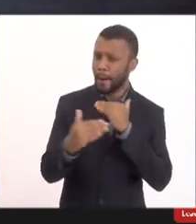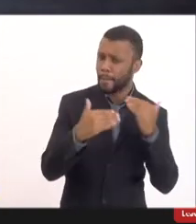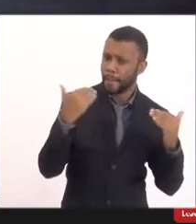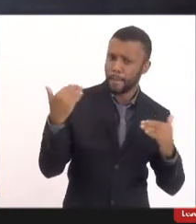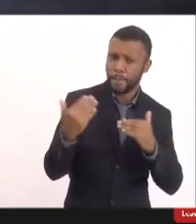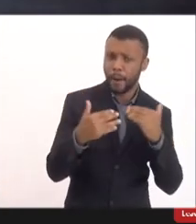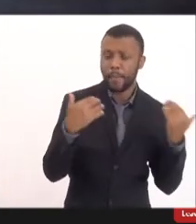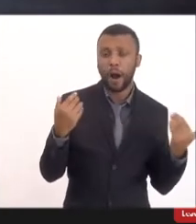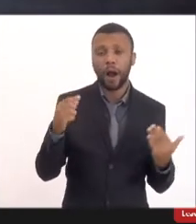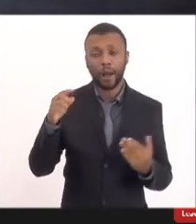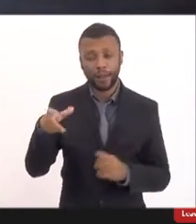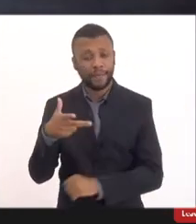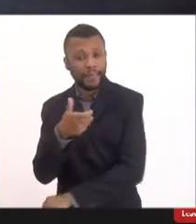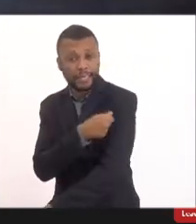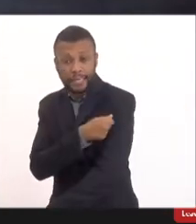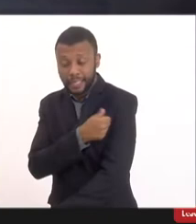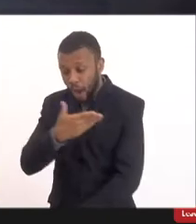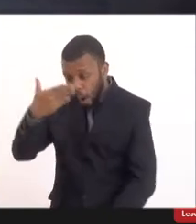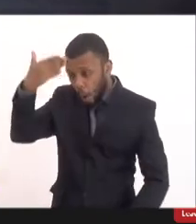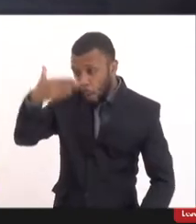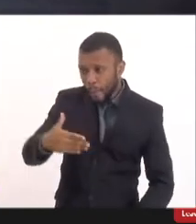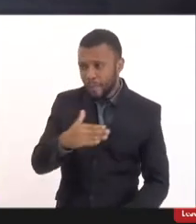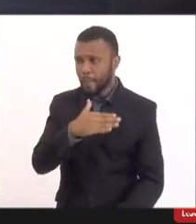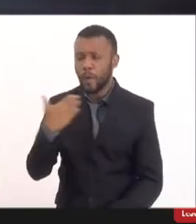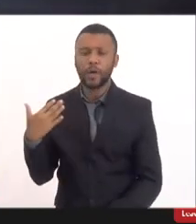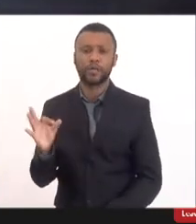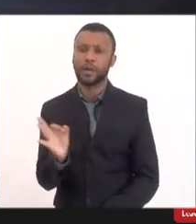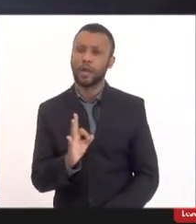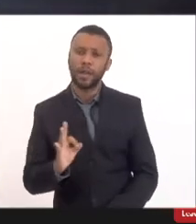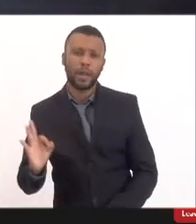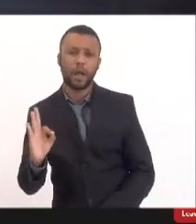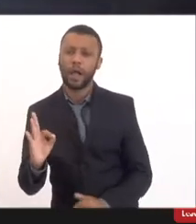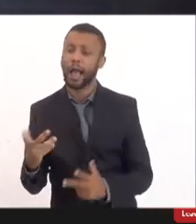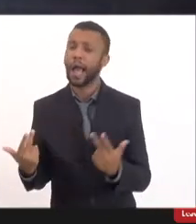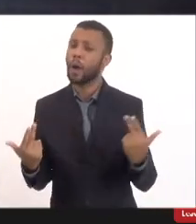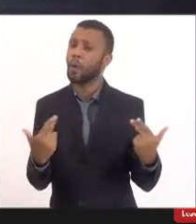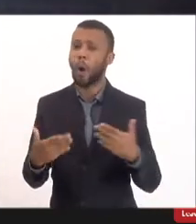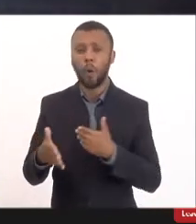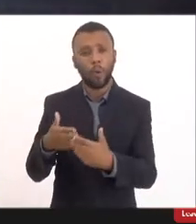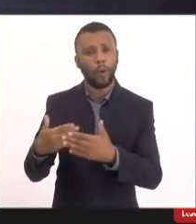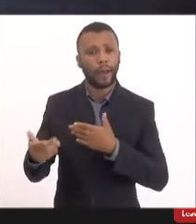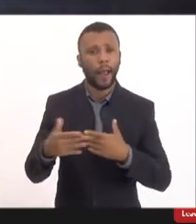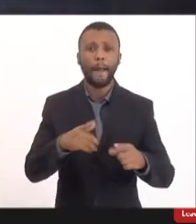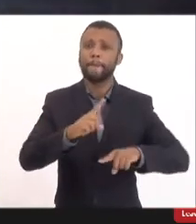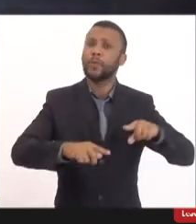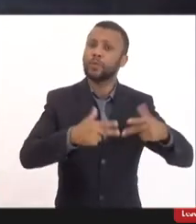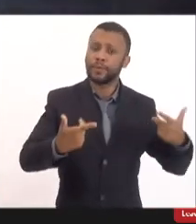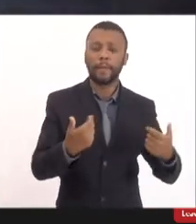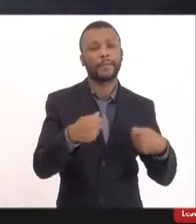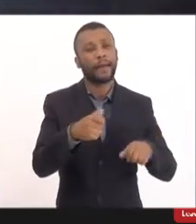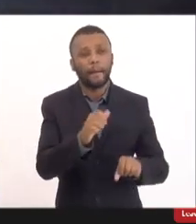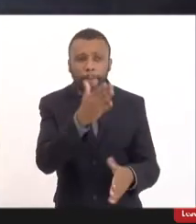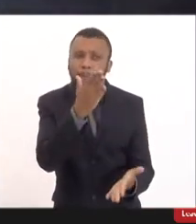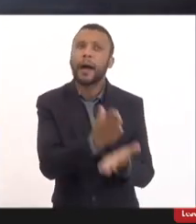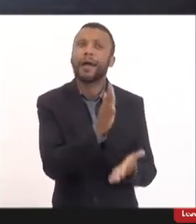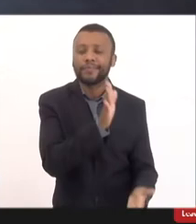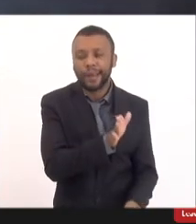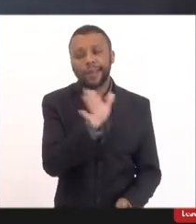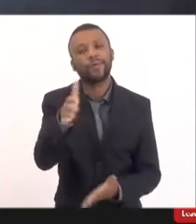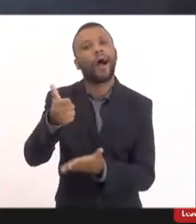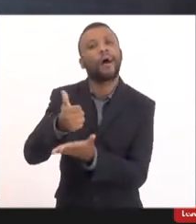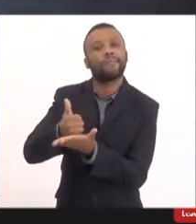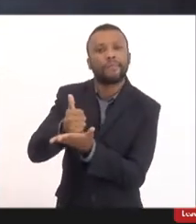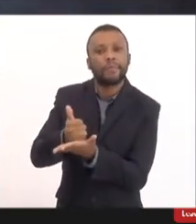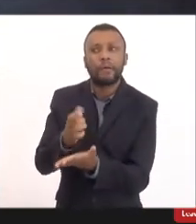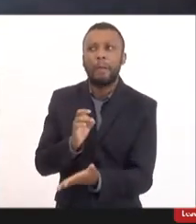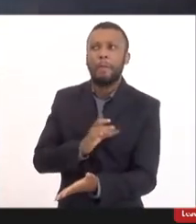comprovada efeitos adversos assim como qualquer produto então a gente precisa parar de ir à farmácia se a gente ficar com este